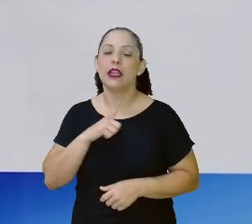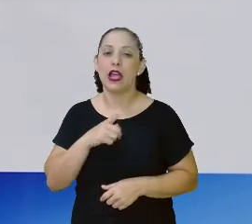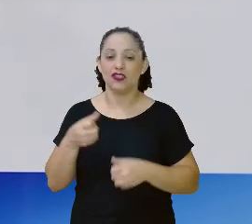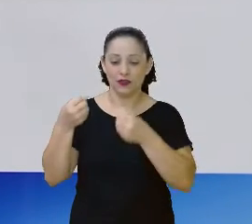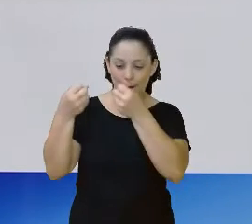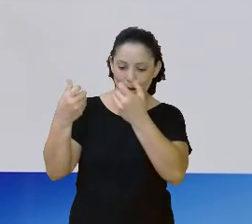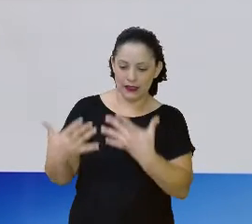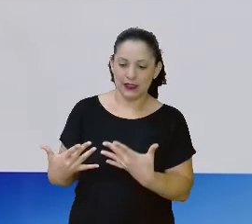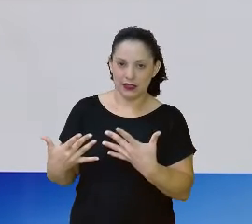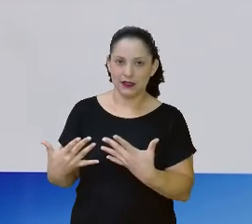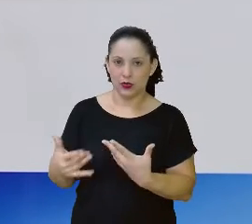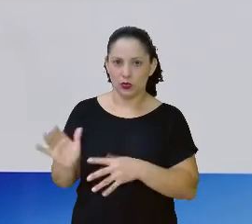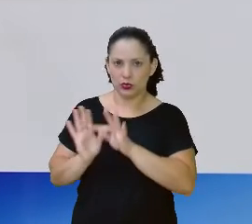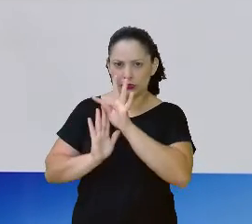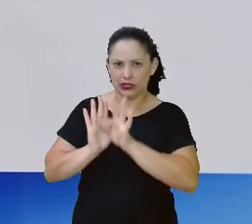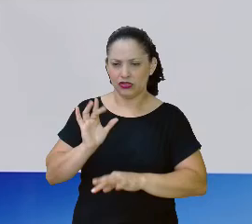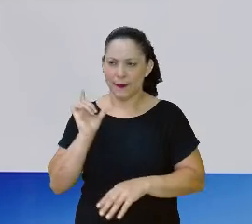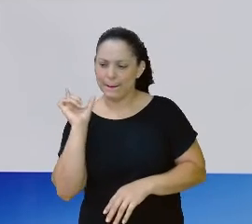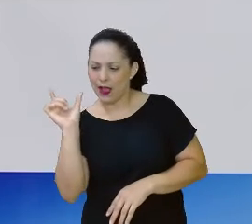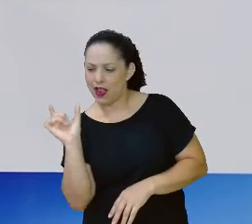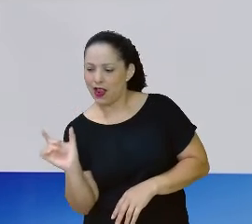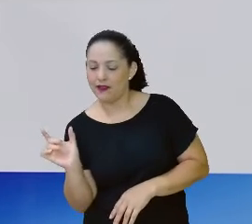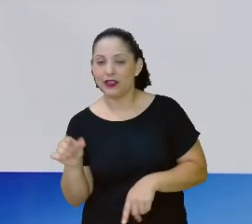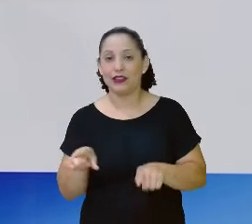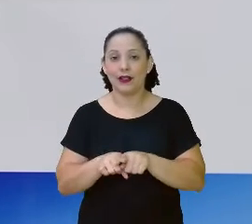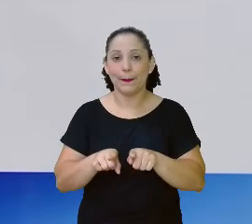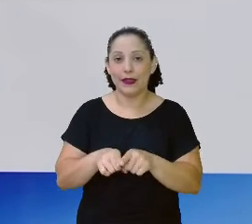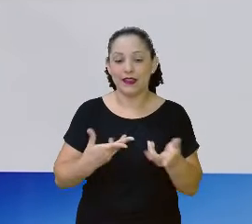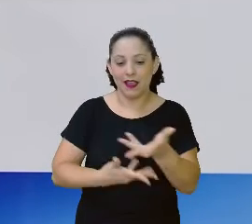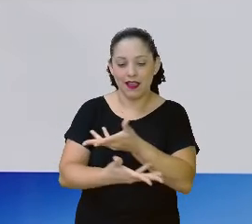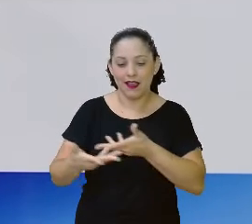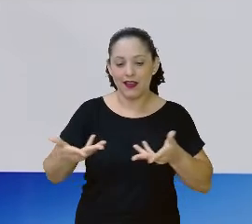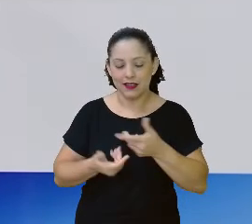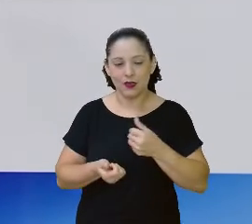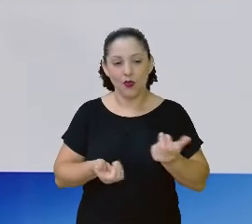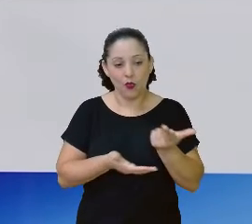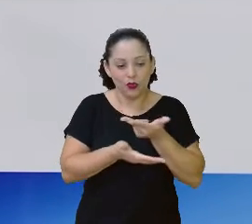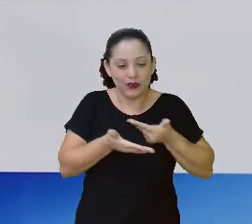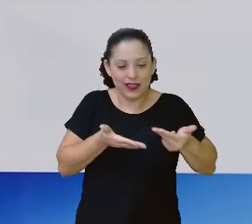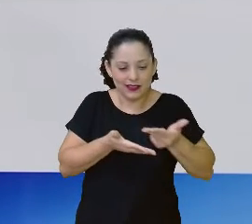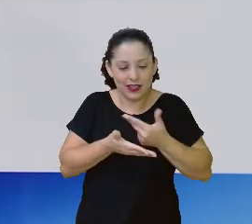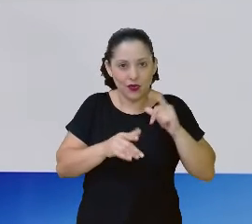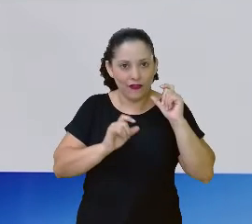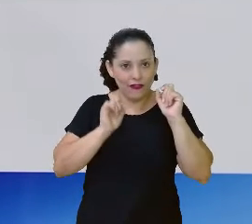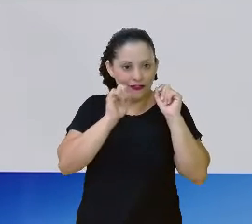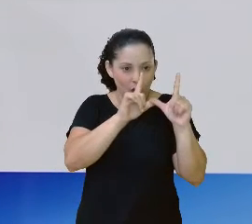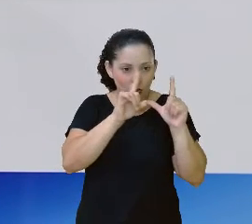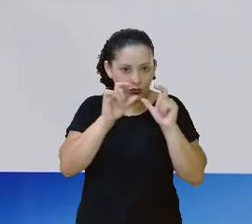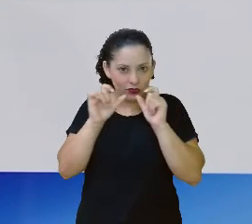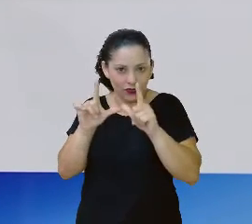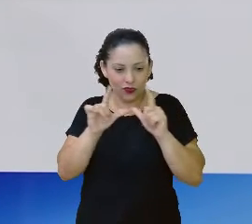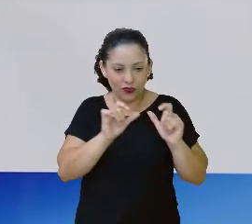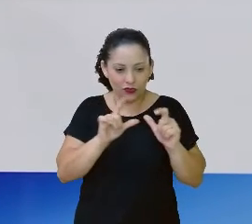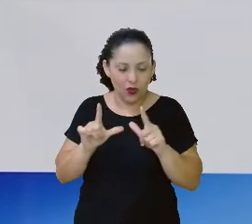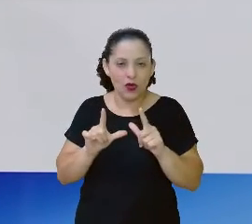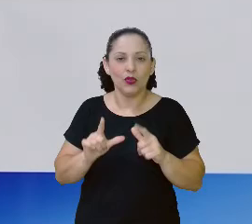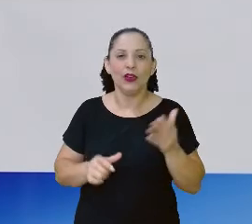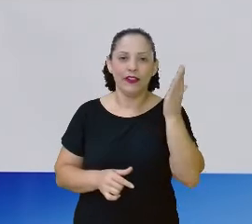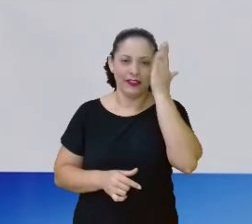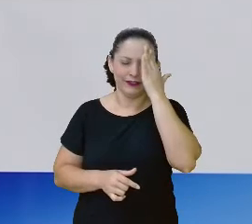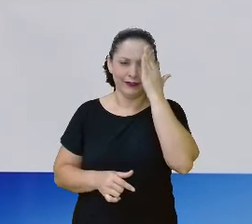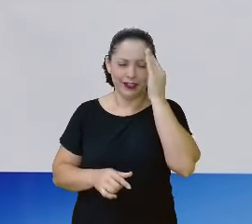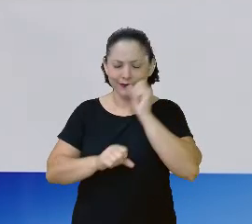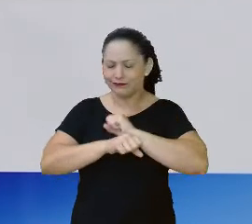explicação em palavras, também tem imagens, tem fotos. Então, fica muito mais fácil de você compreender, tá